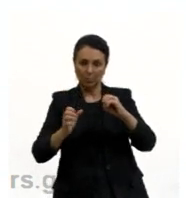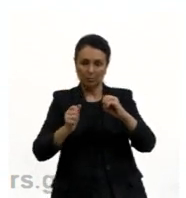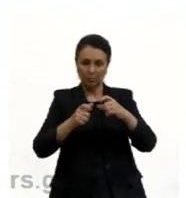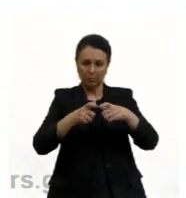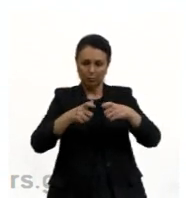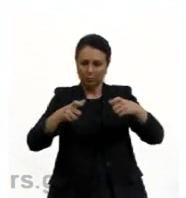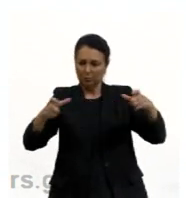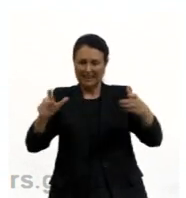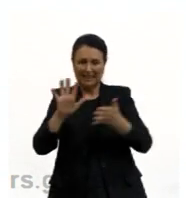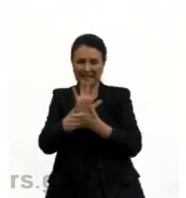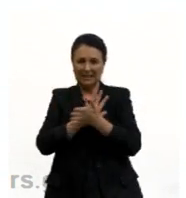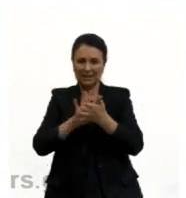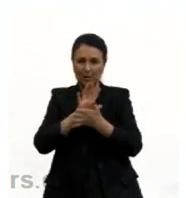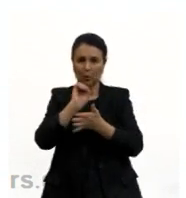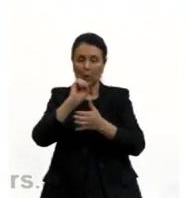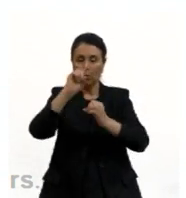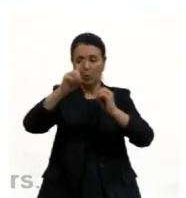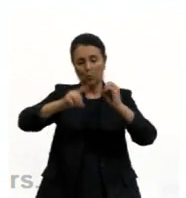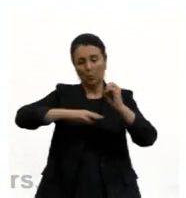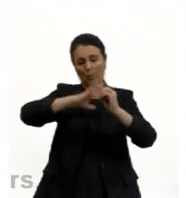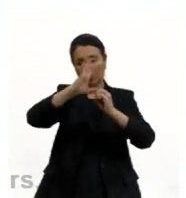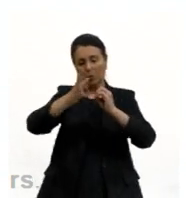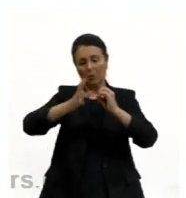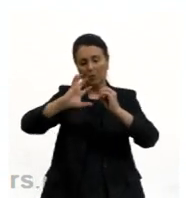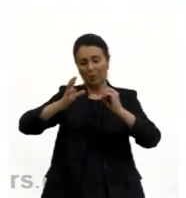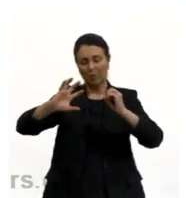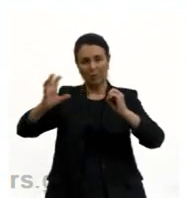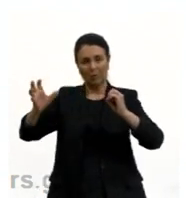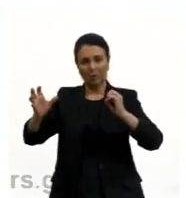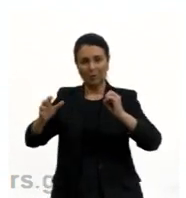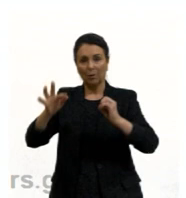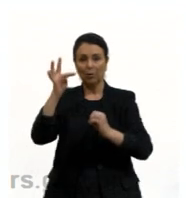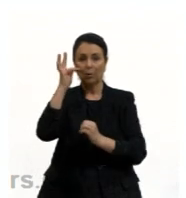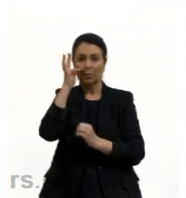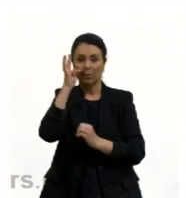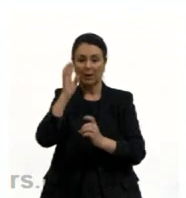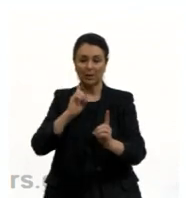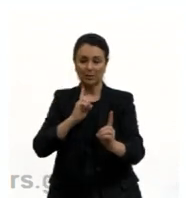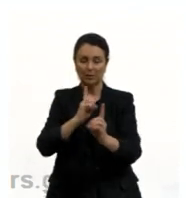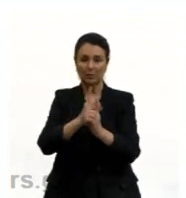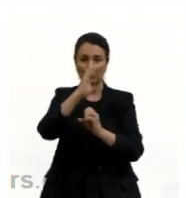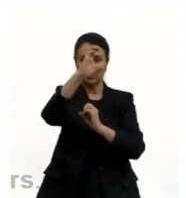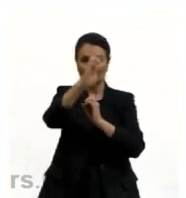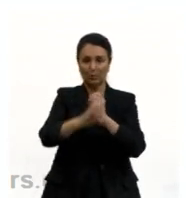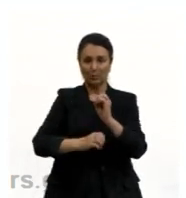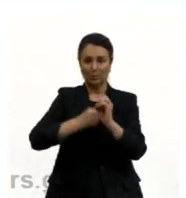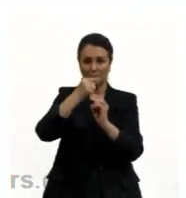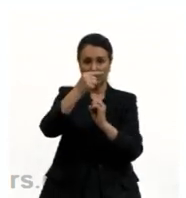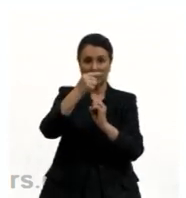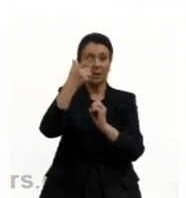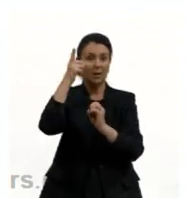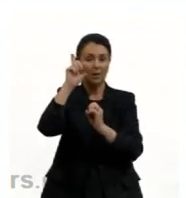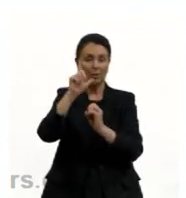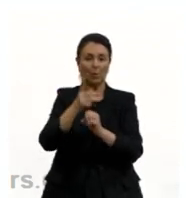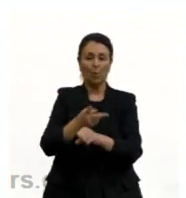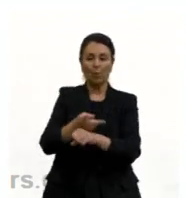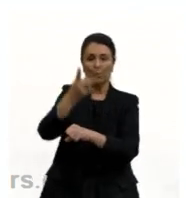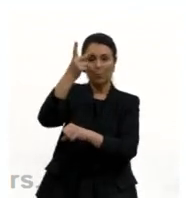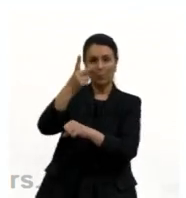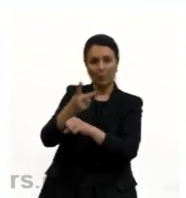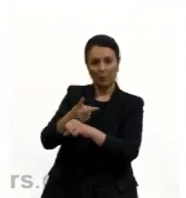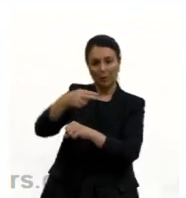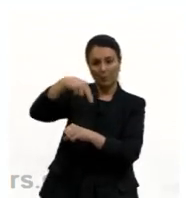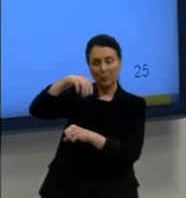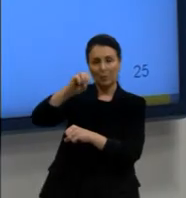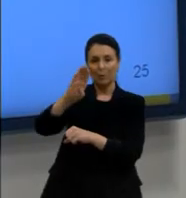vazios ou orbitais. O Thomson foi aquele que descobriu o elétron, tanto que ele ganhou o prêmio Nobel na época por ter feito